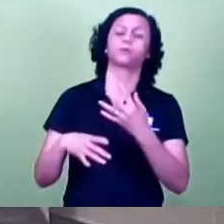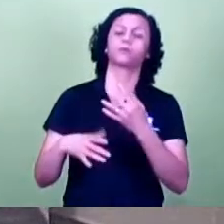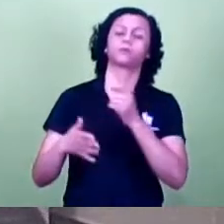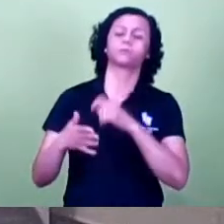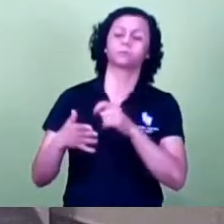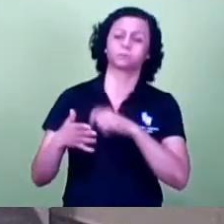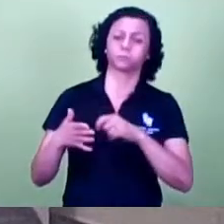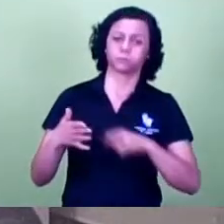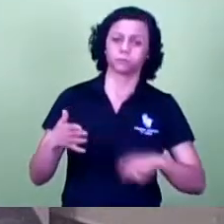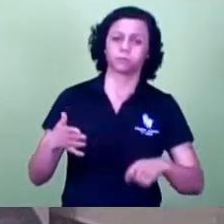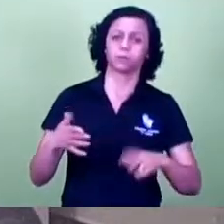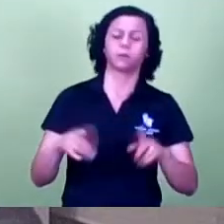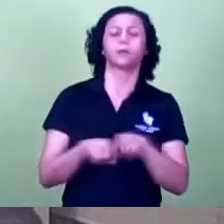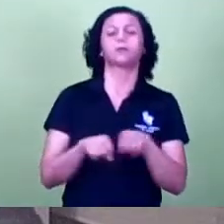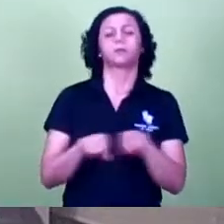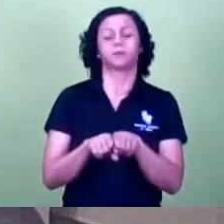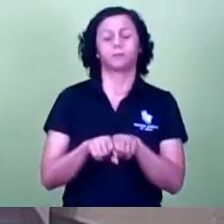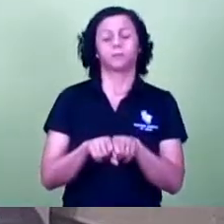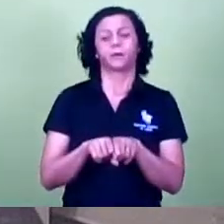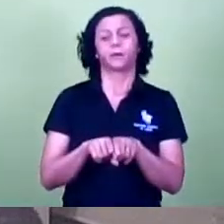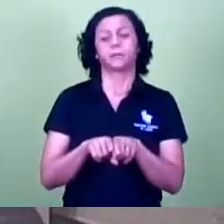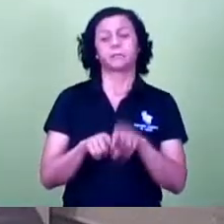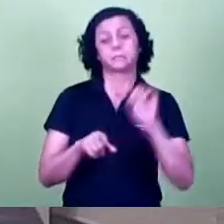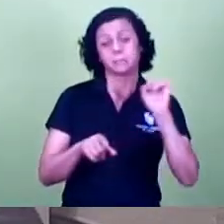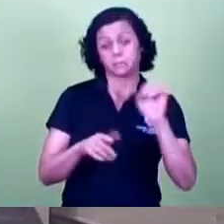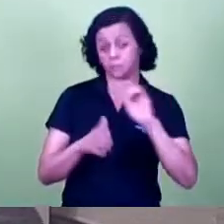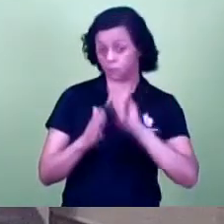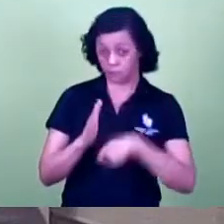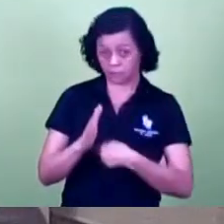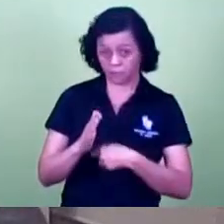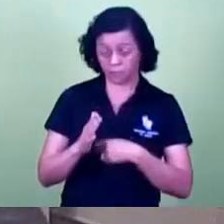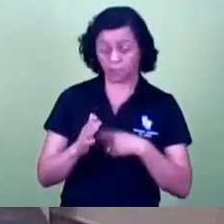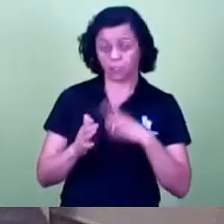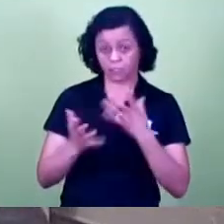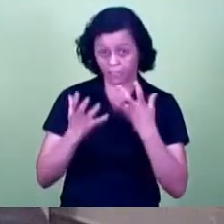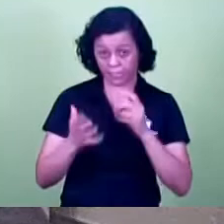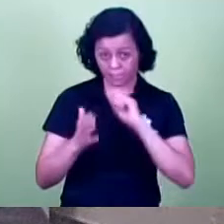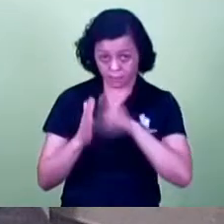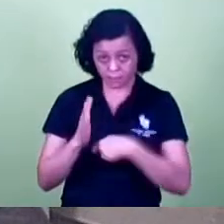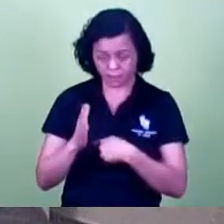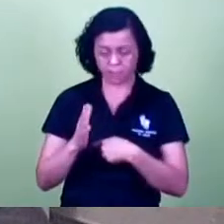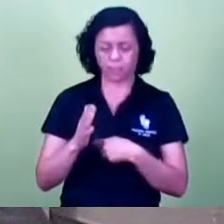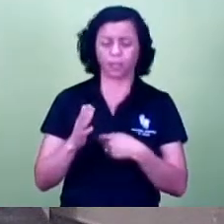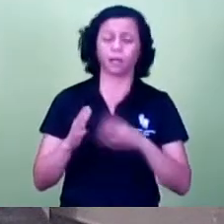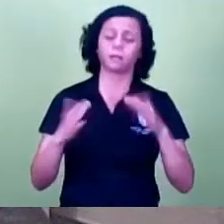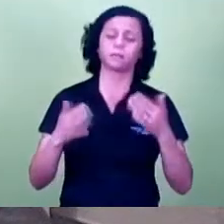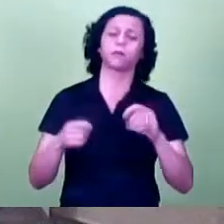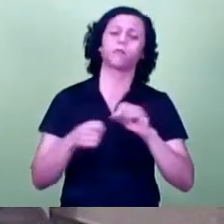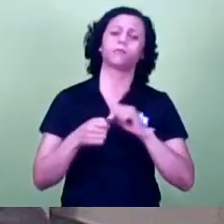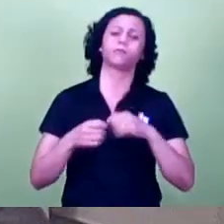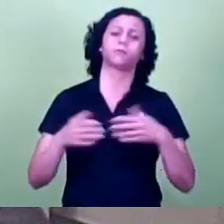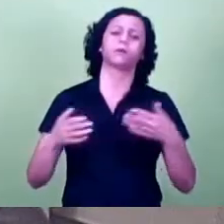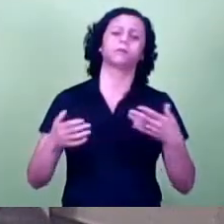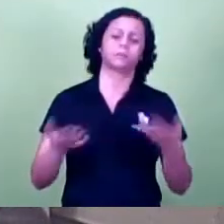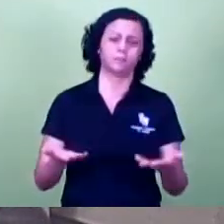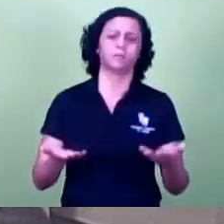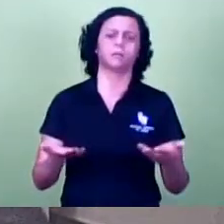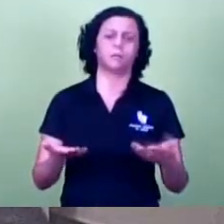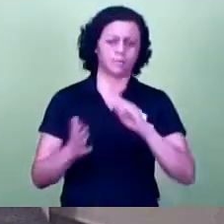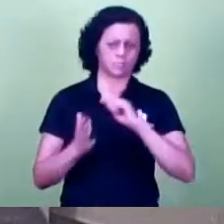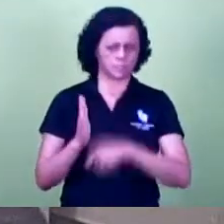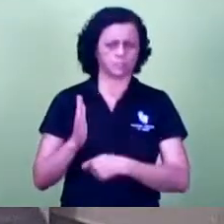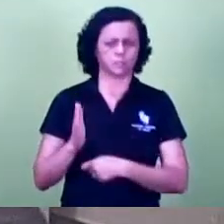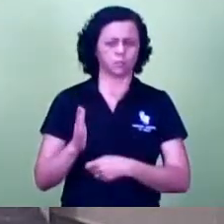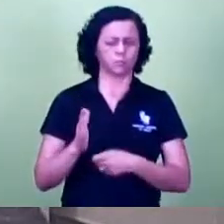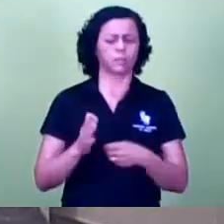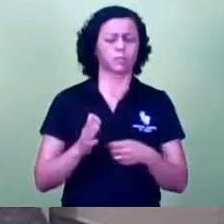todos e aqueles que ainda não assinaram, se tiver a intenção, que possa estar fazendo também para que nós possamos buscar essas informações